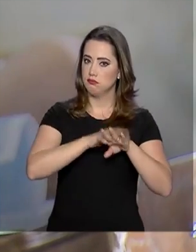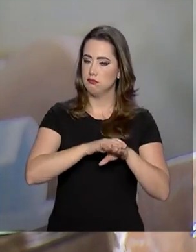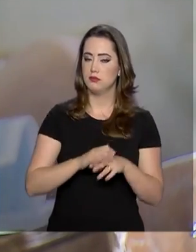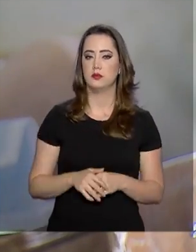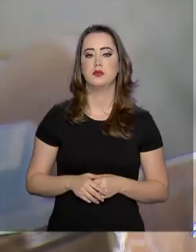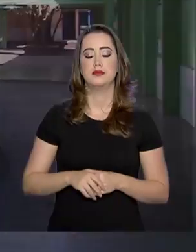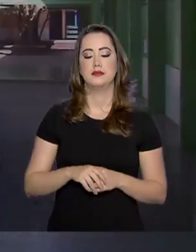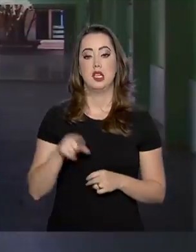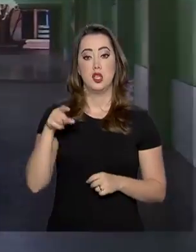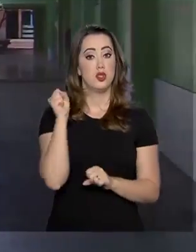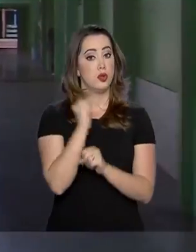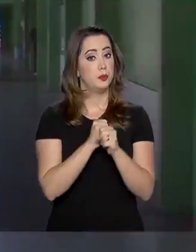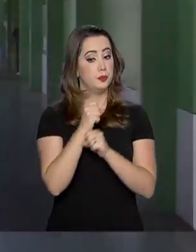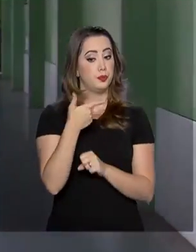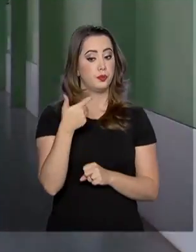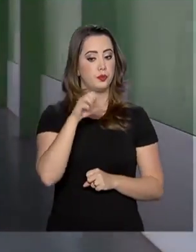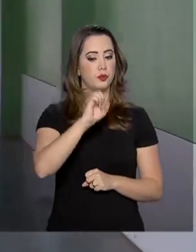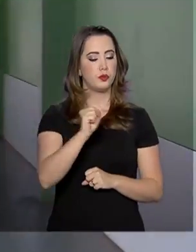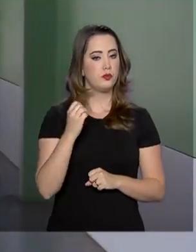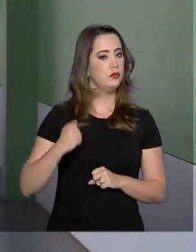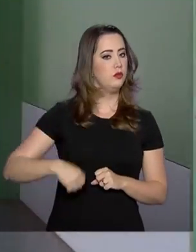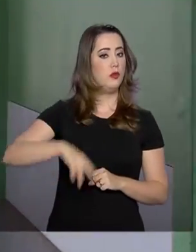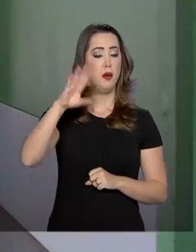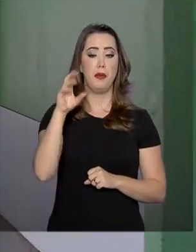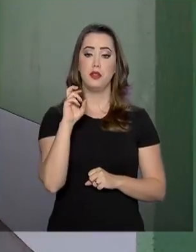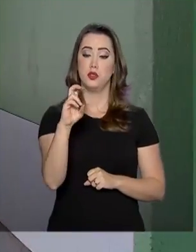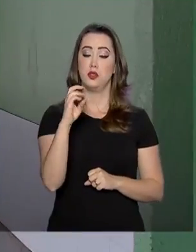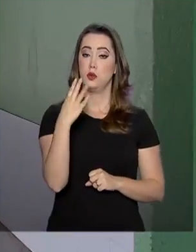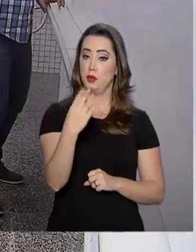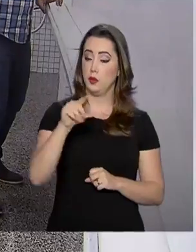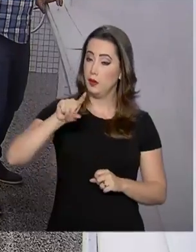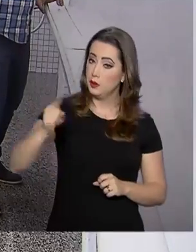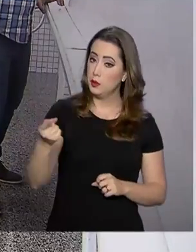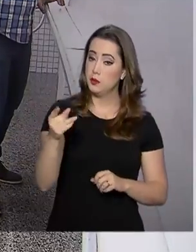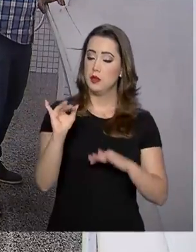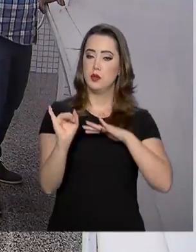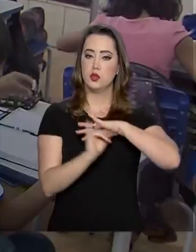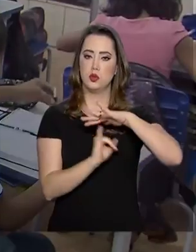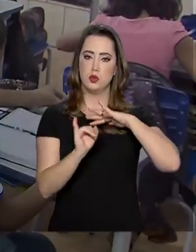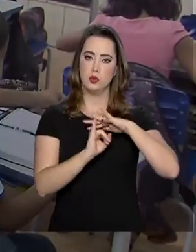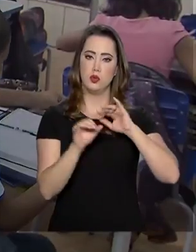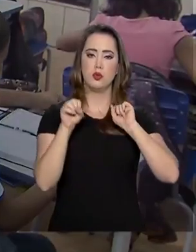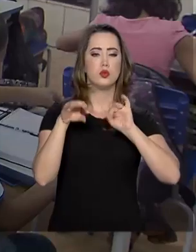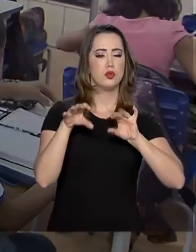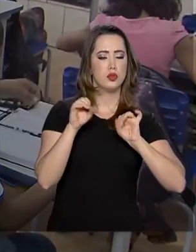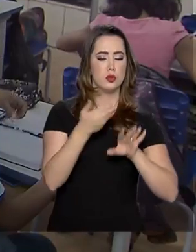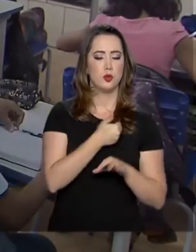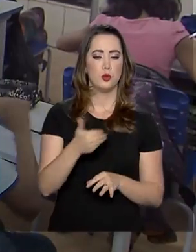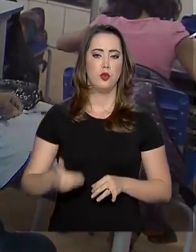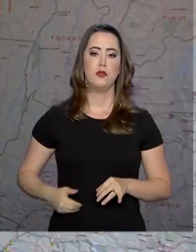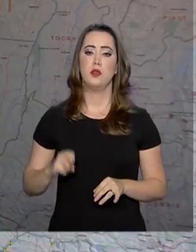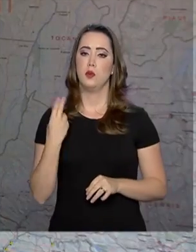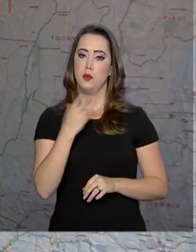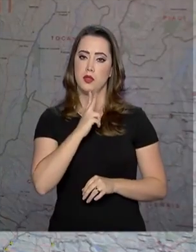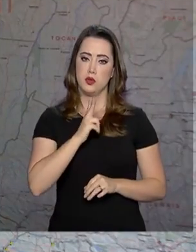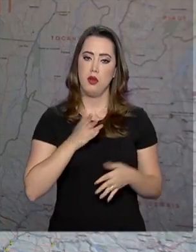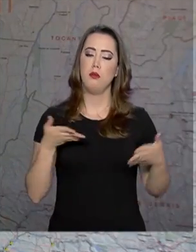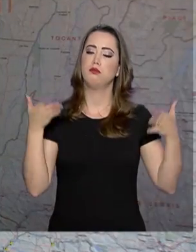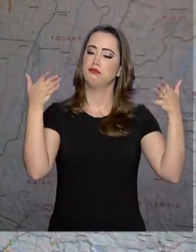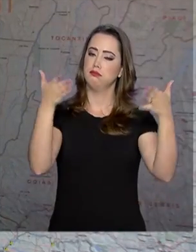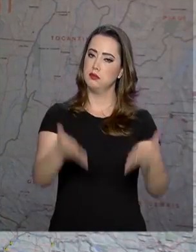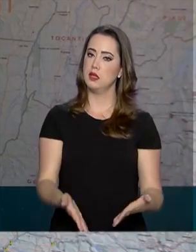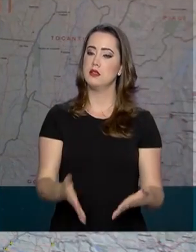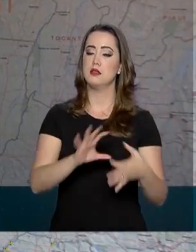2018, mais de 54 mil instituições de ensino públicas e privadas participaram da Olimpíada. Você saber